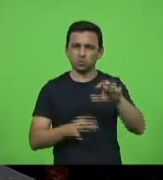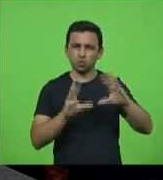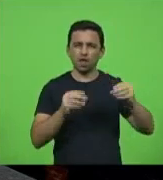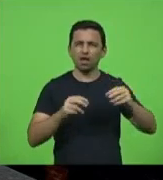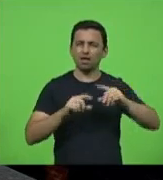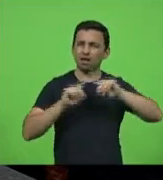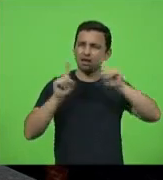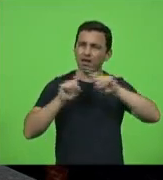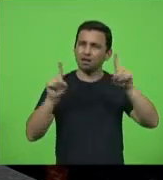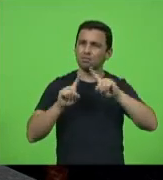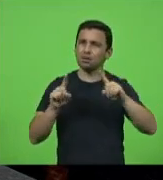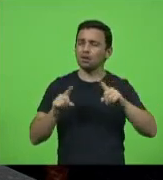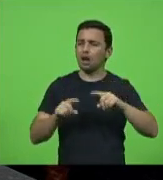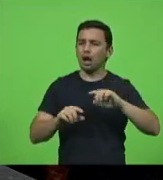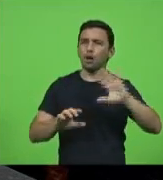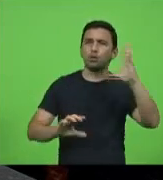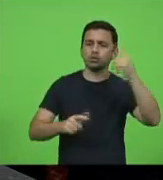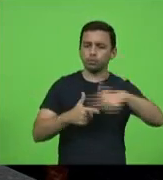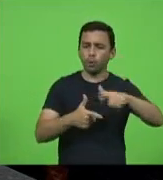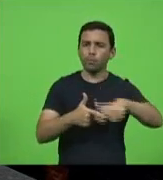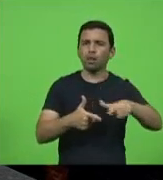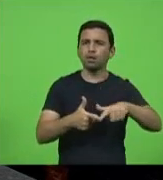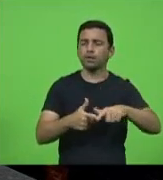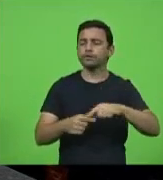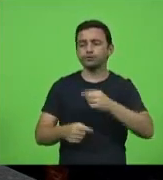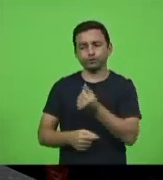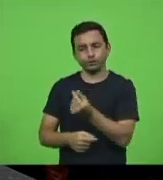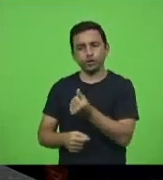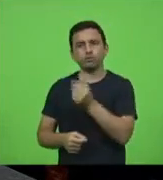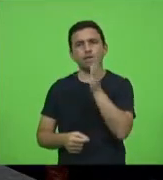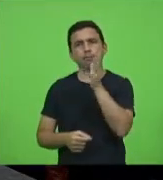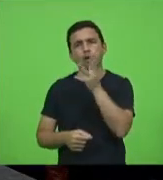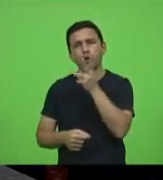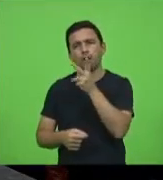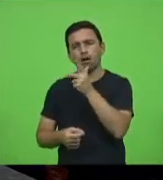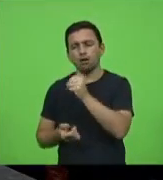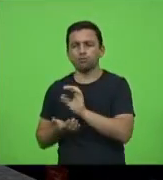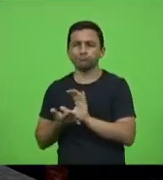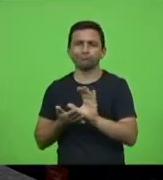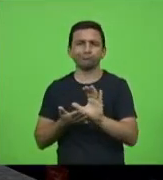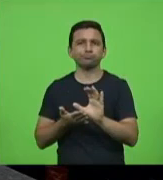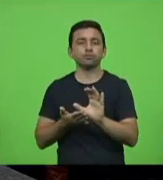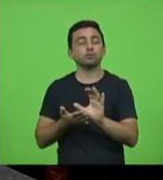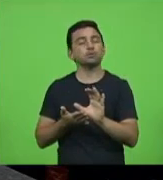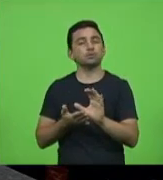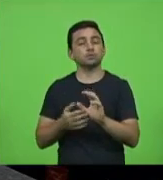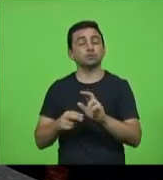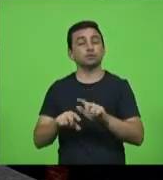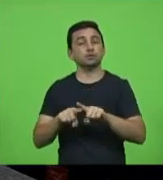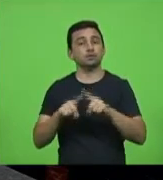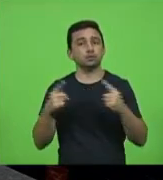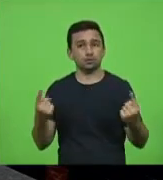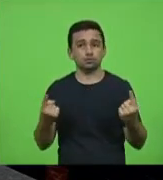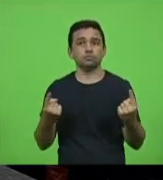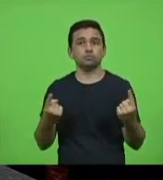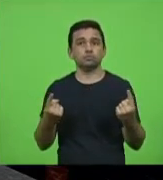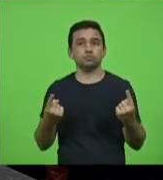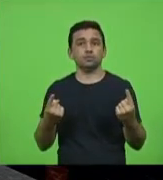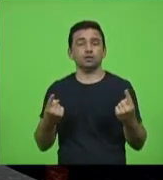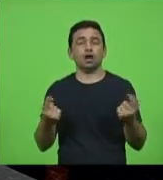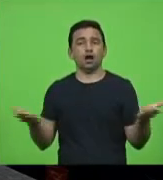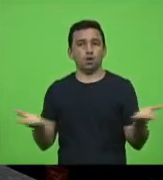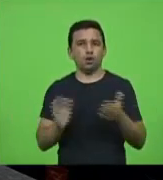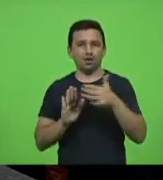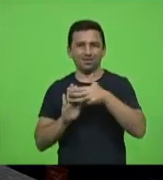calamidade demoram muito a chegar até o município portanto esta medida